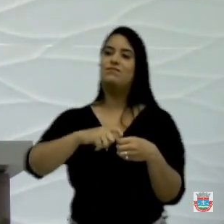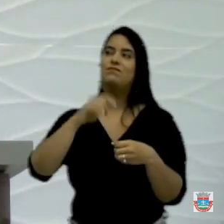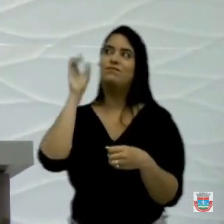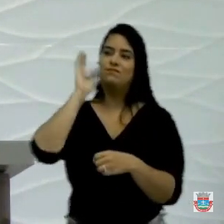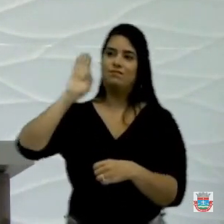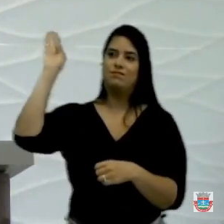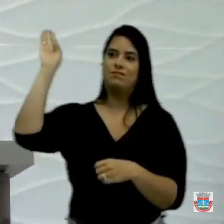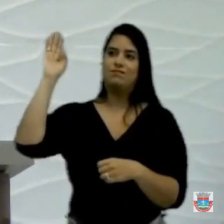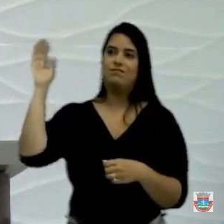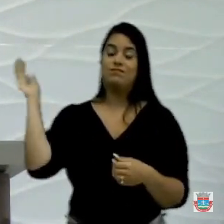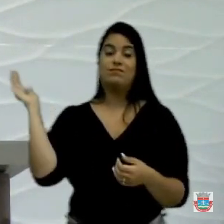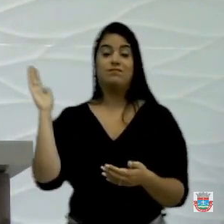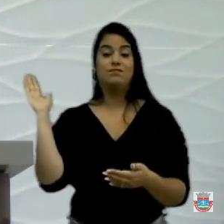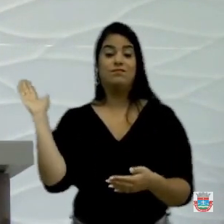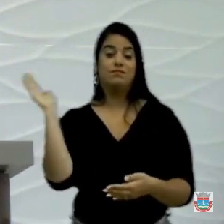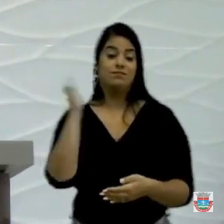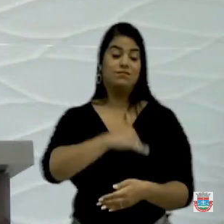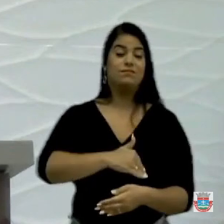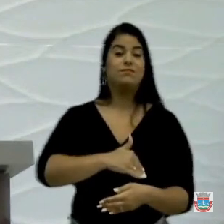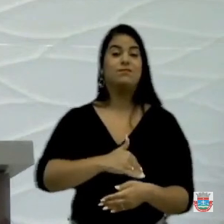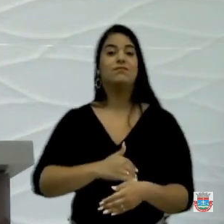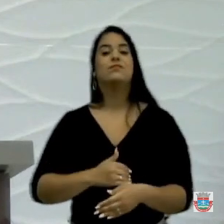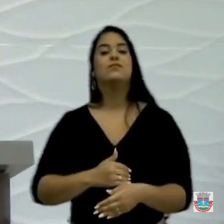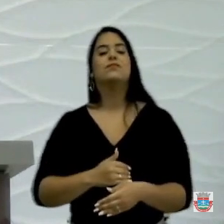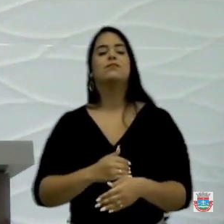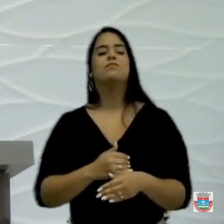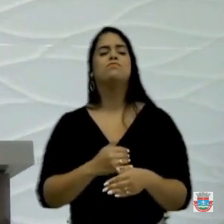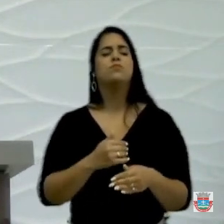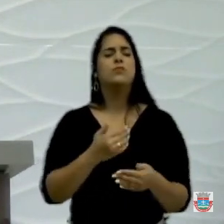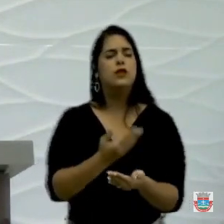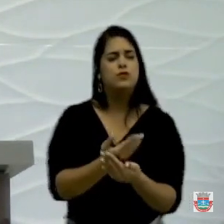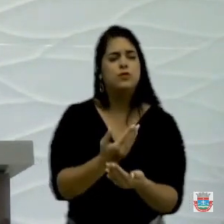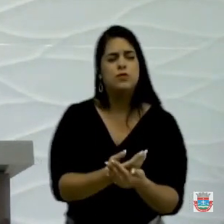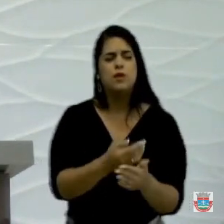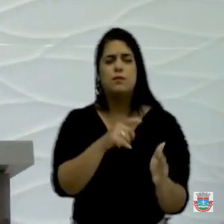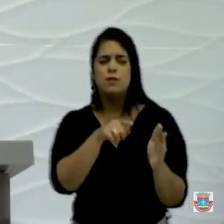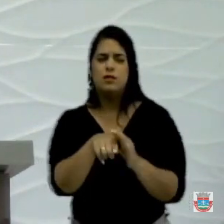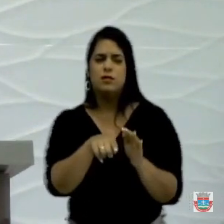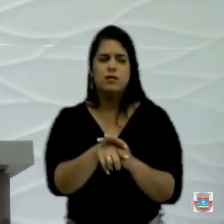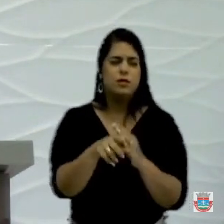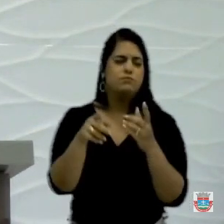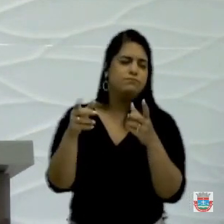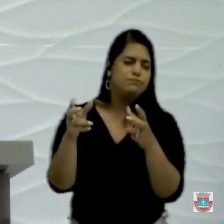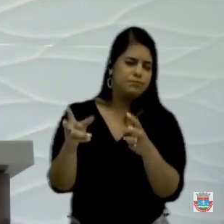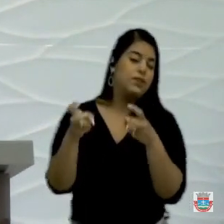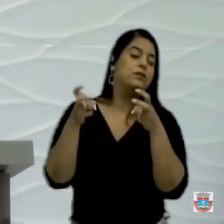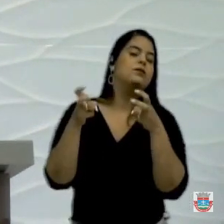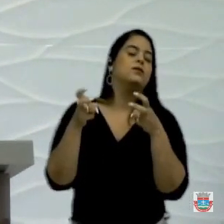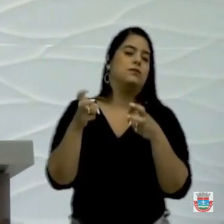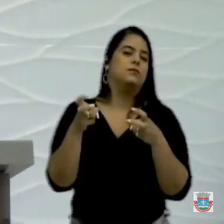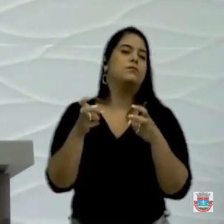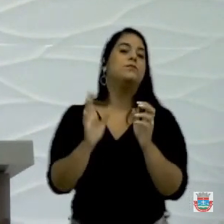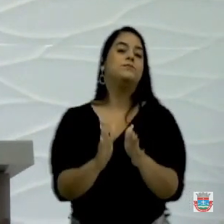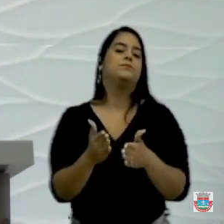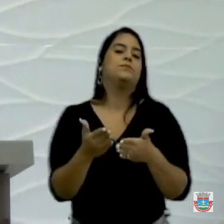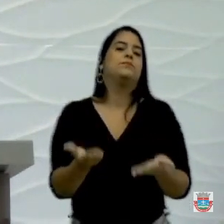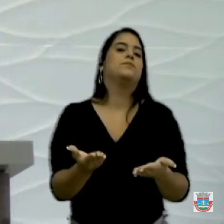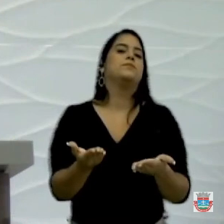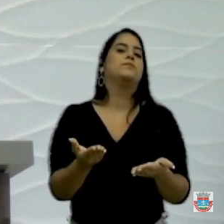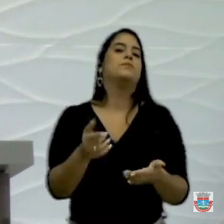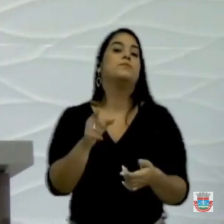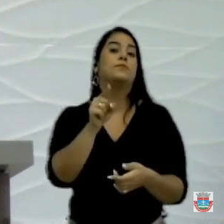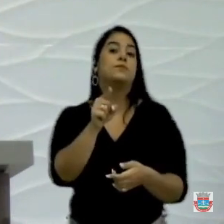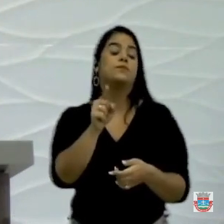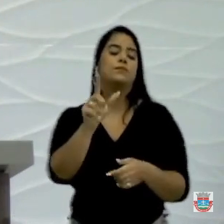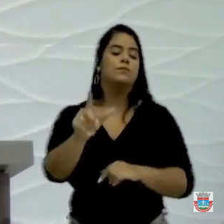vamos, como eu falei no início, vamos fazer uma análise. Todos são benteses, todos eleitores, façam análises e vejam quem merece seu